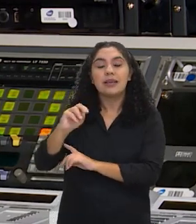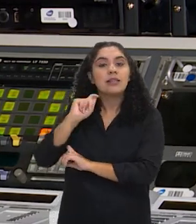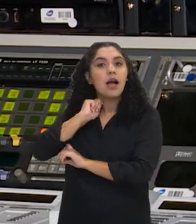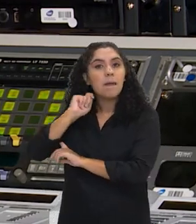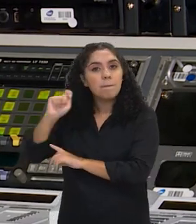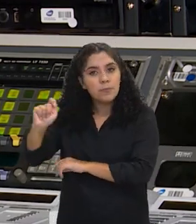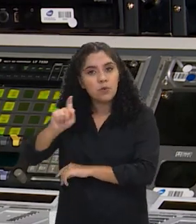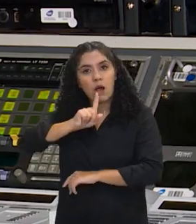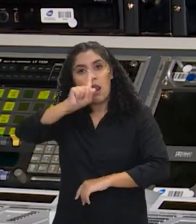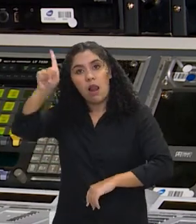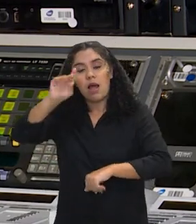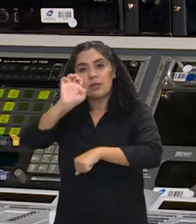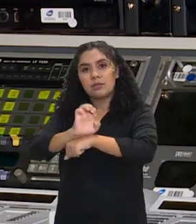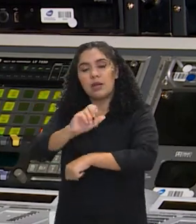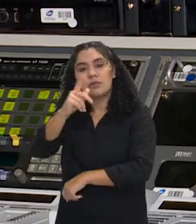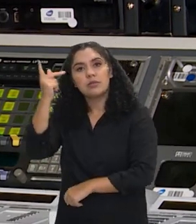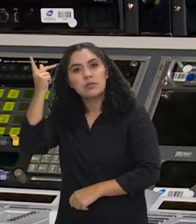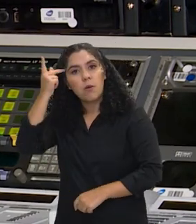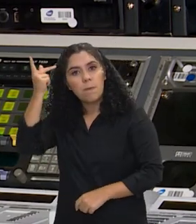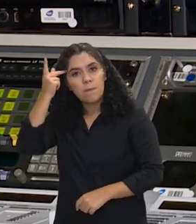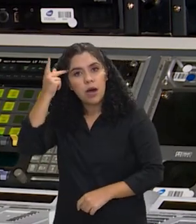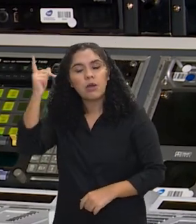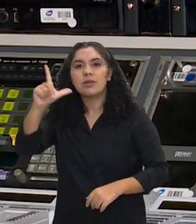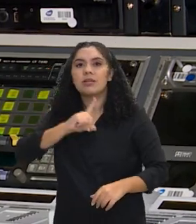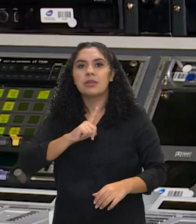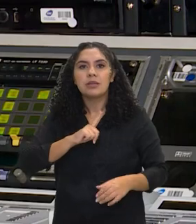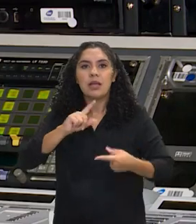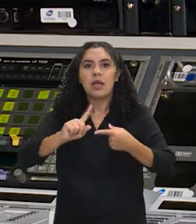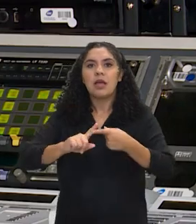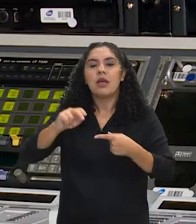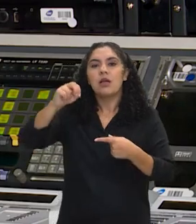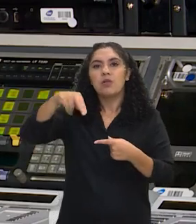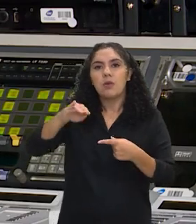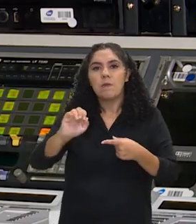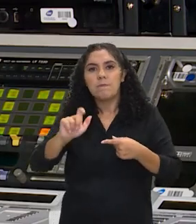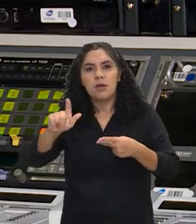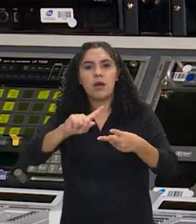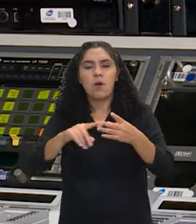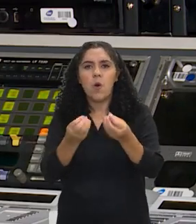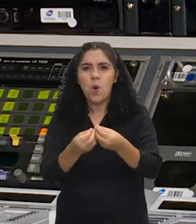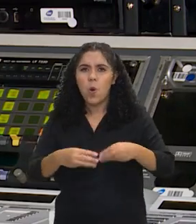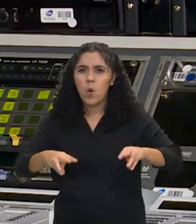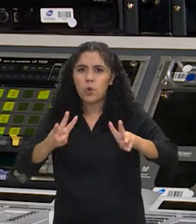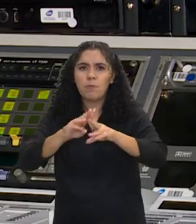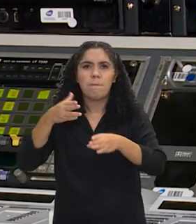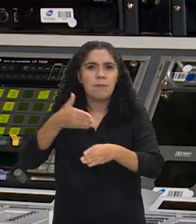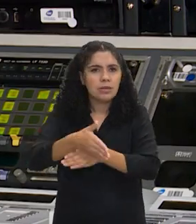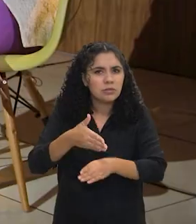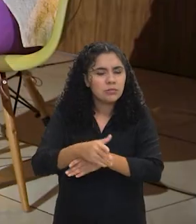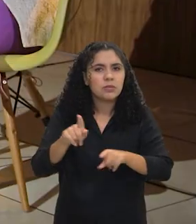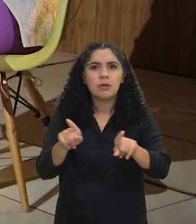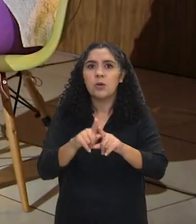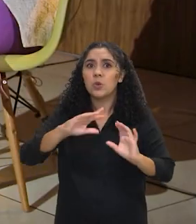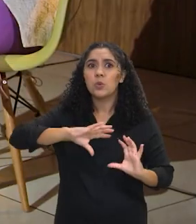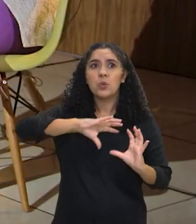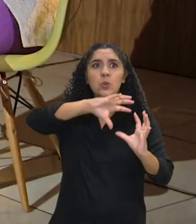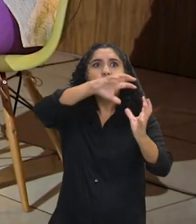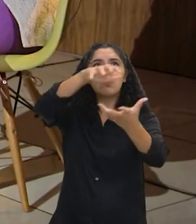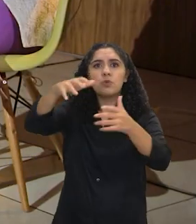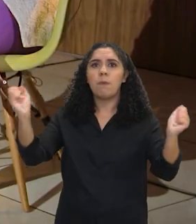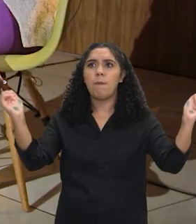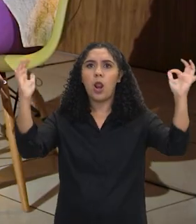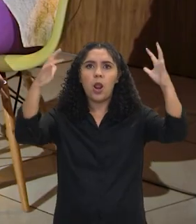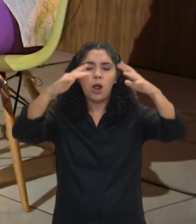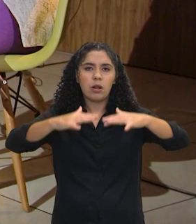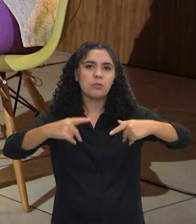1º de maio em São Paulo, um evento internacional com a participação de Nobel da Paz, de gente da ONU, gente do mundo